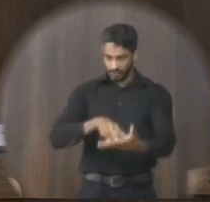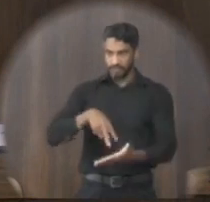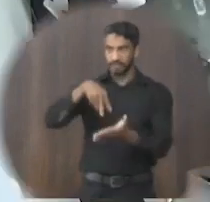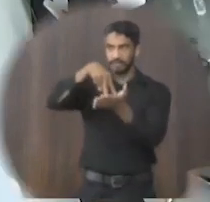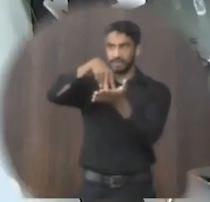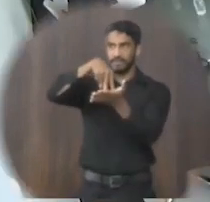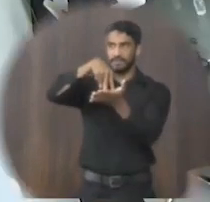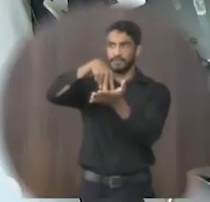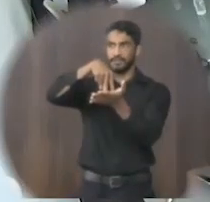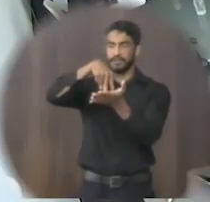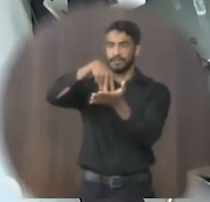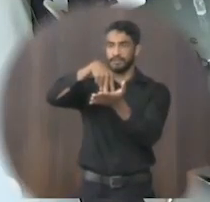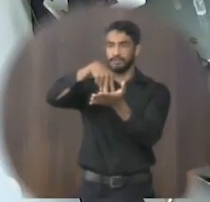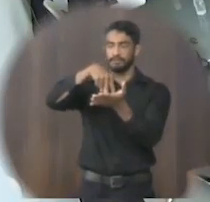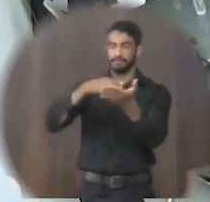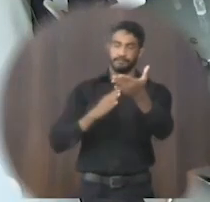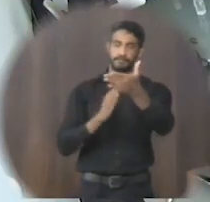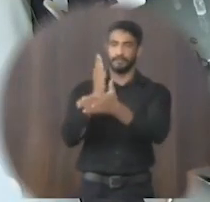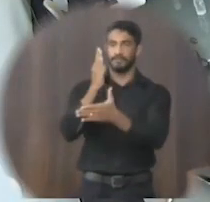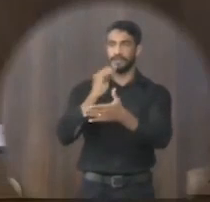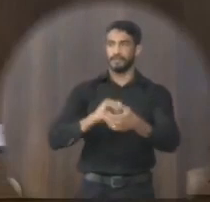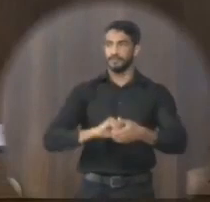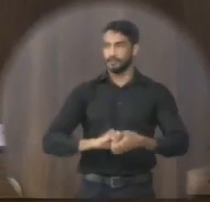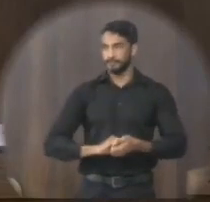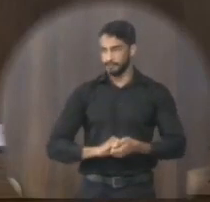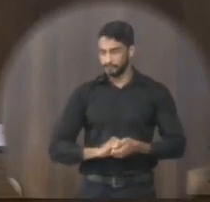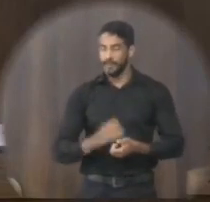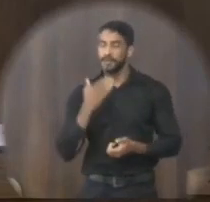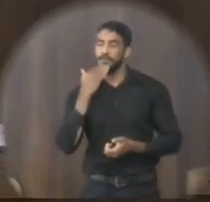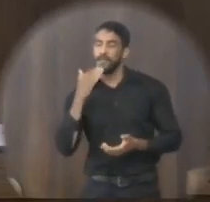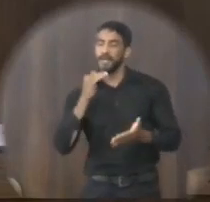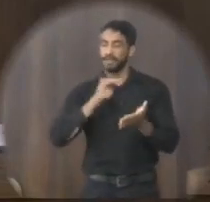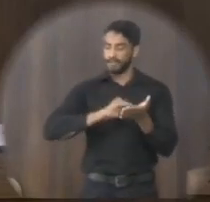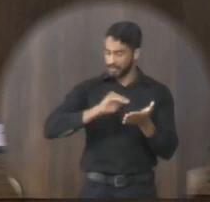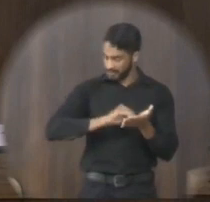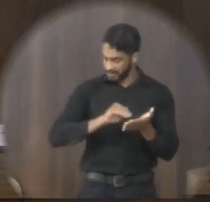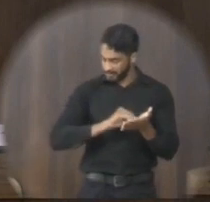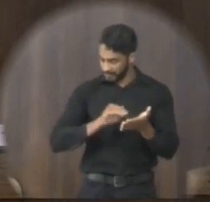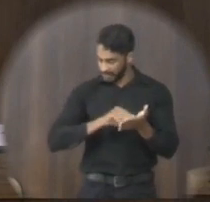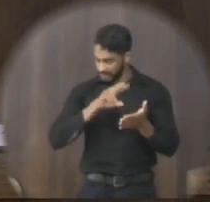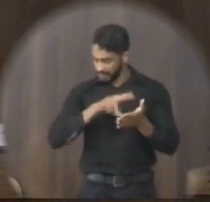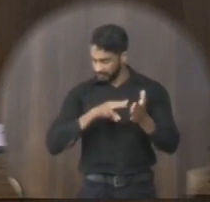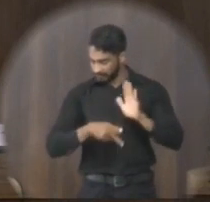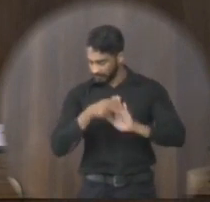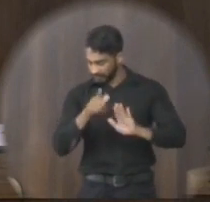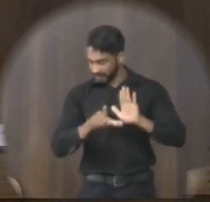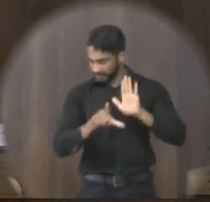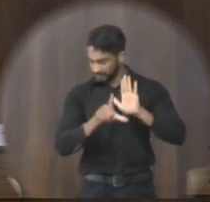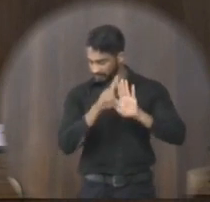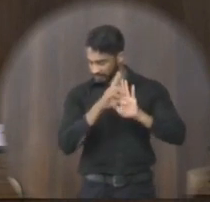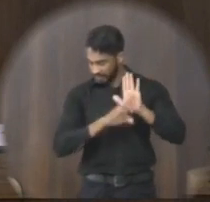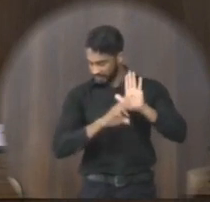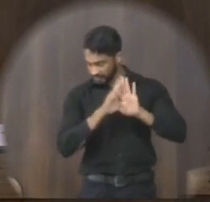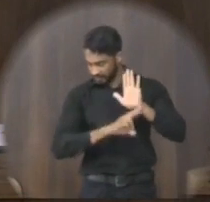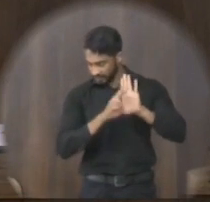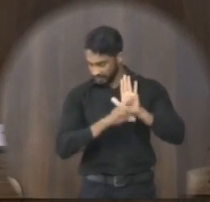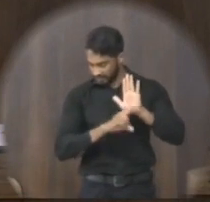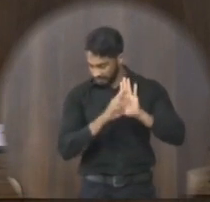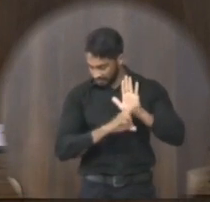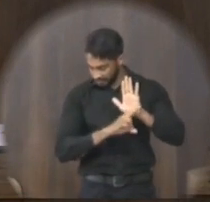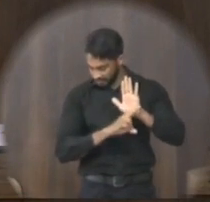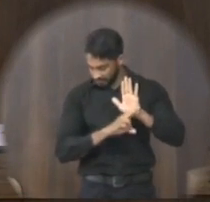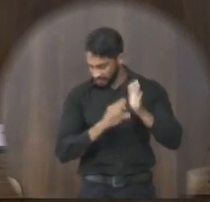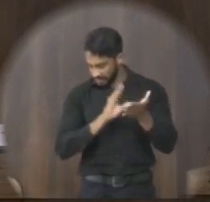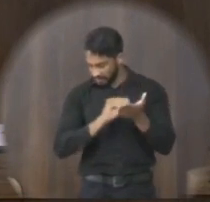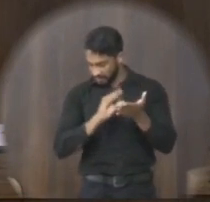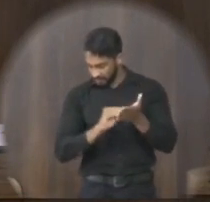levantem Aprovado Solicito ao seu secretário que faça a leitura do projeto de resolução faça a leitura